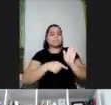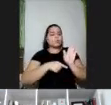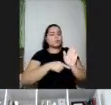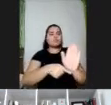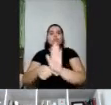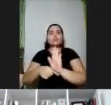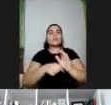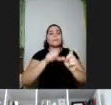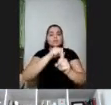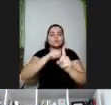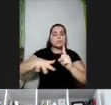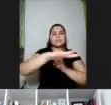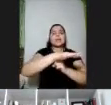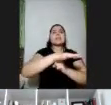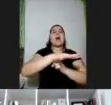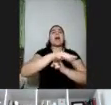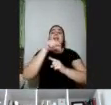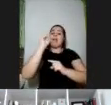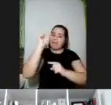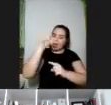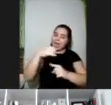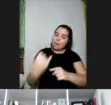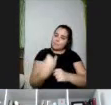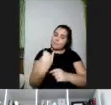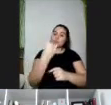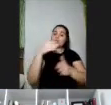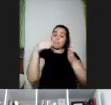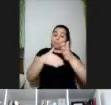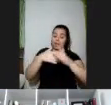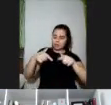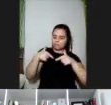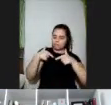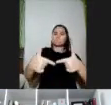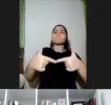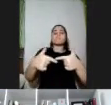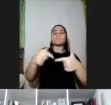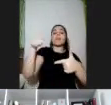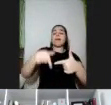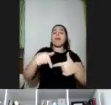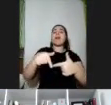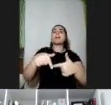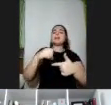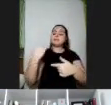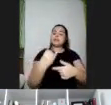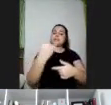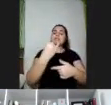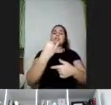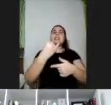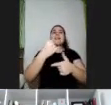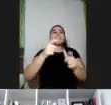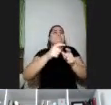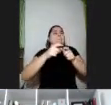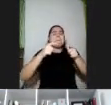para a sociedade, também ela é importante. Então, barreiras atitudinais, elas muitas vezes são ainda maiores,